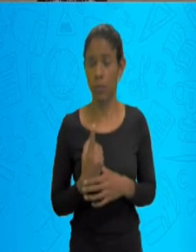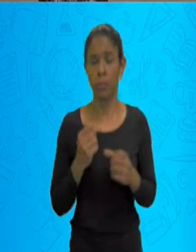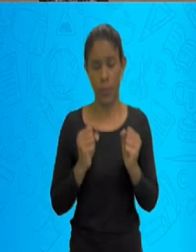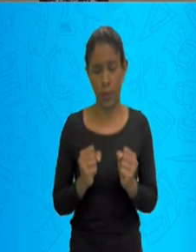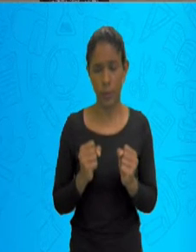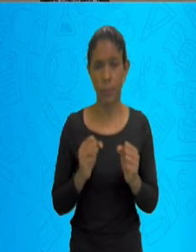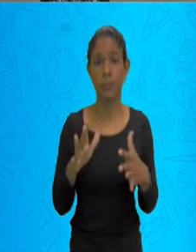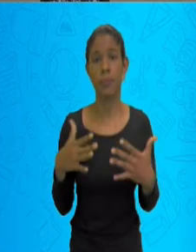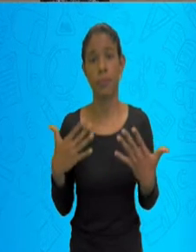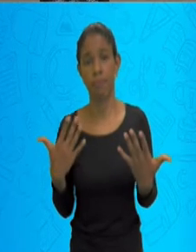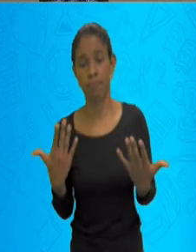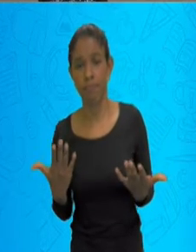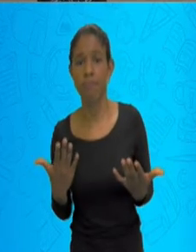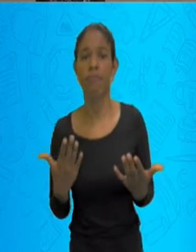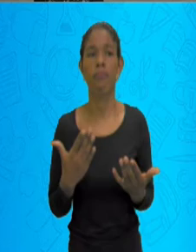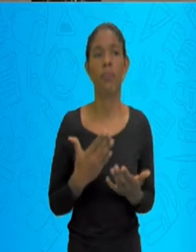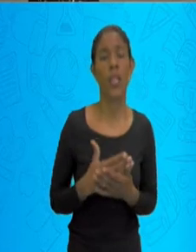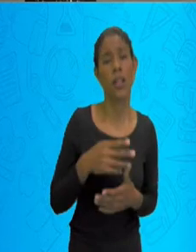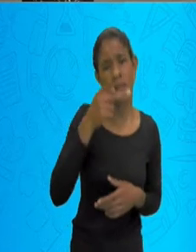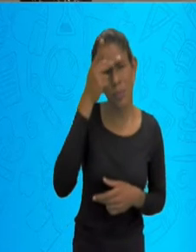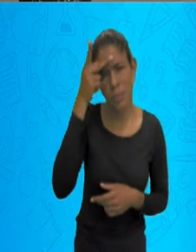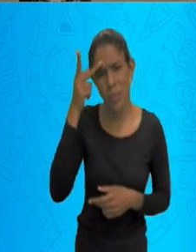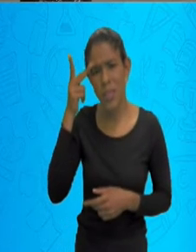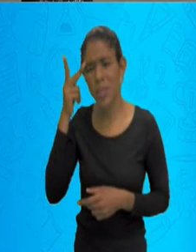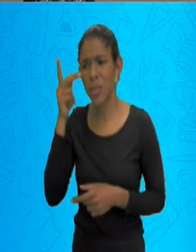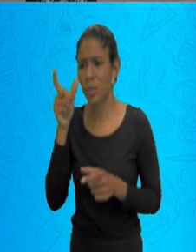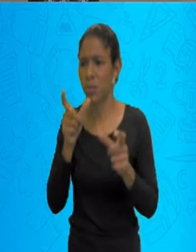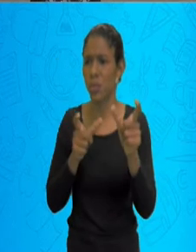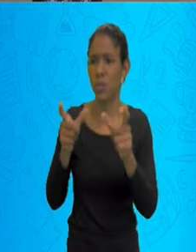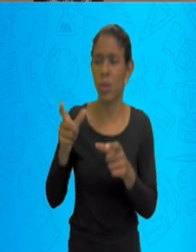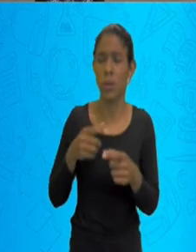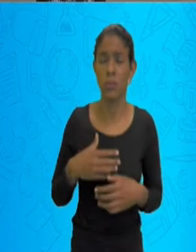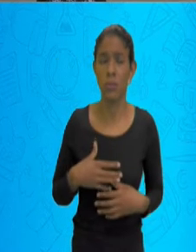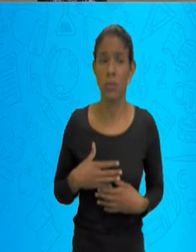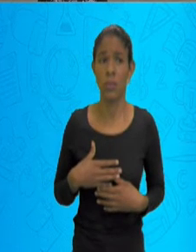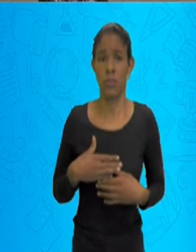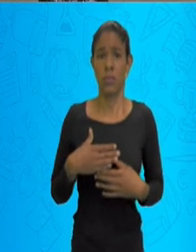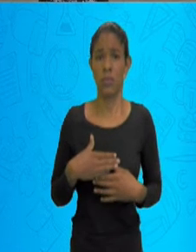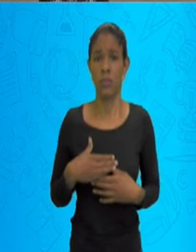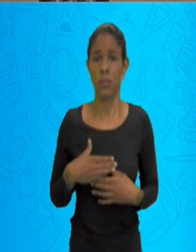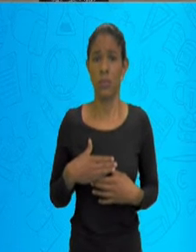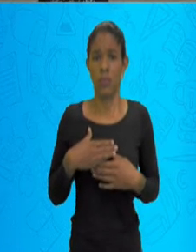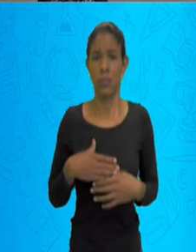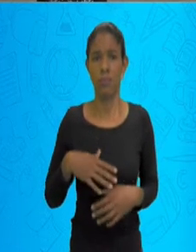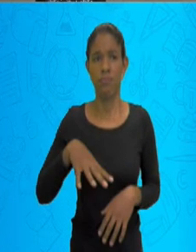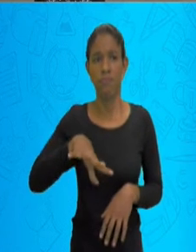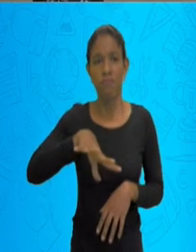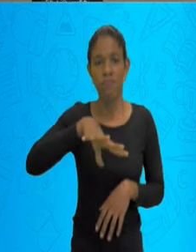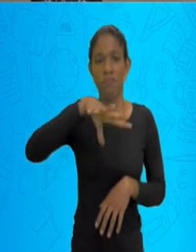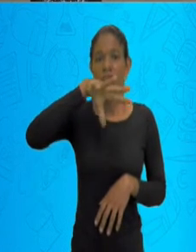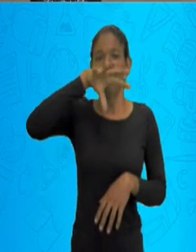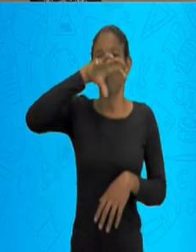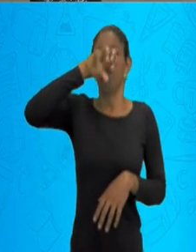Quando as pessoas soluçam demais, o ar ele entra de uma forma bem